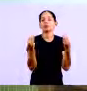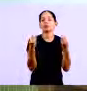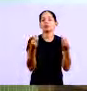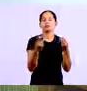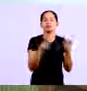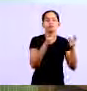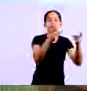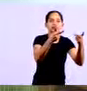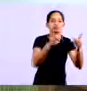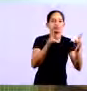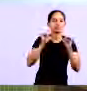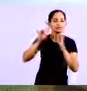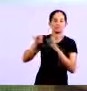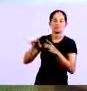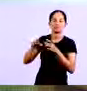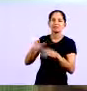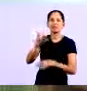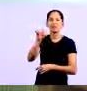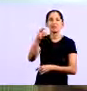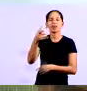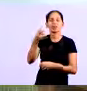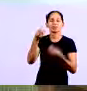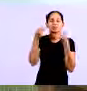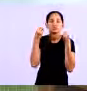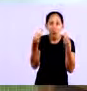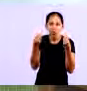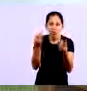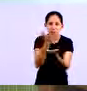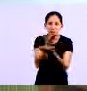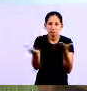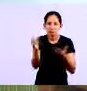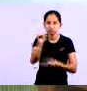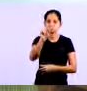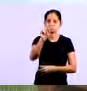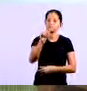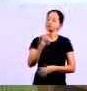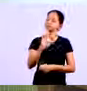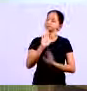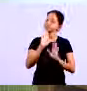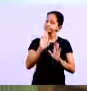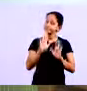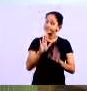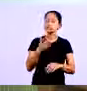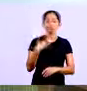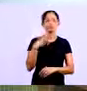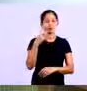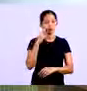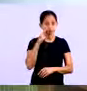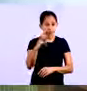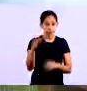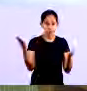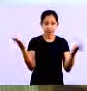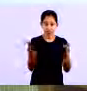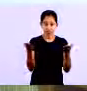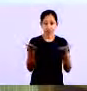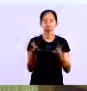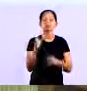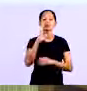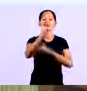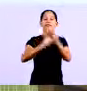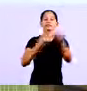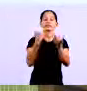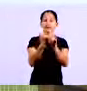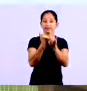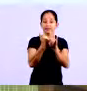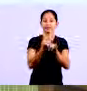você não vê E você tem que descartar E ter prejuízo com isso Para vocês terem uma ideia Do que é isso Eu vi um dado Na internet